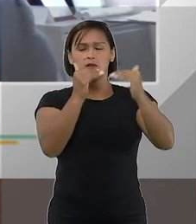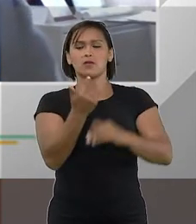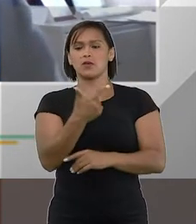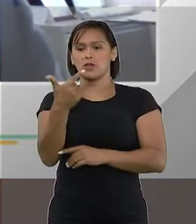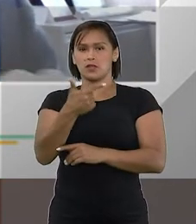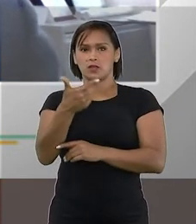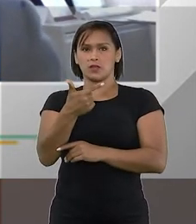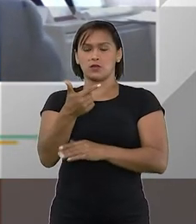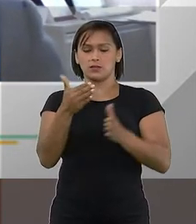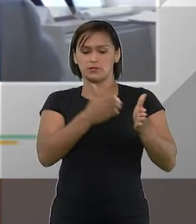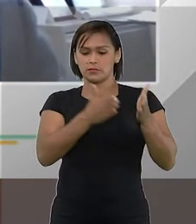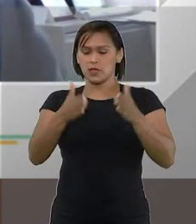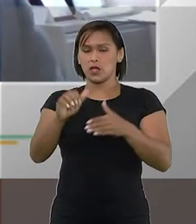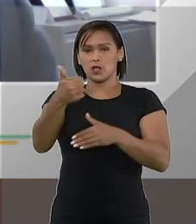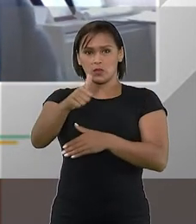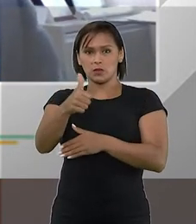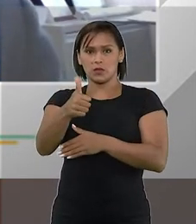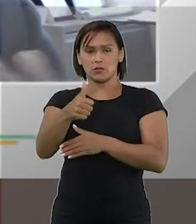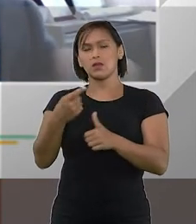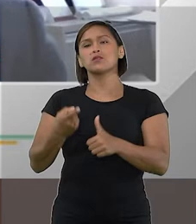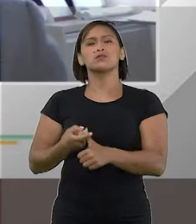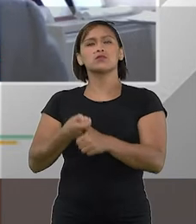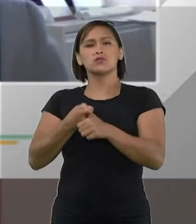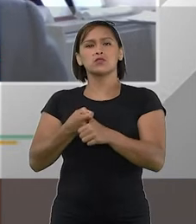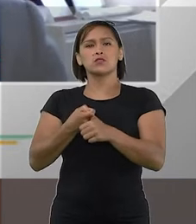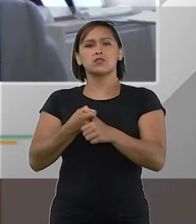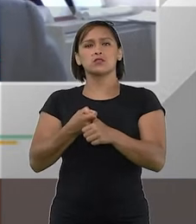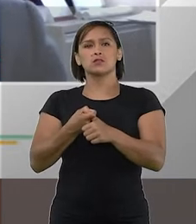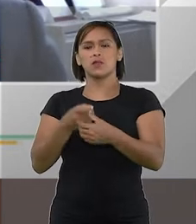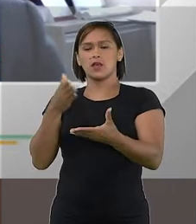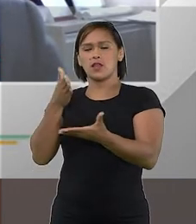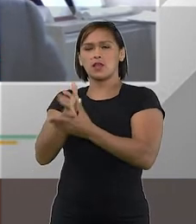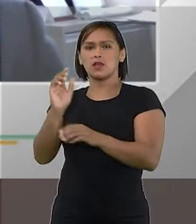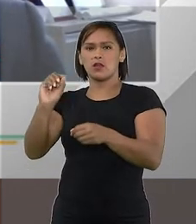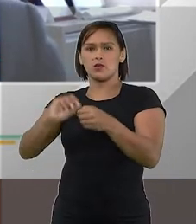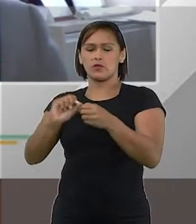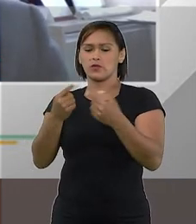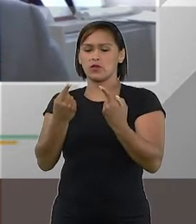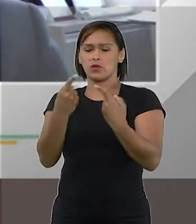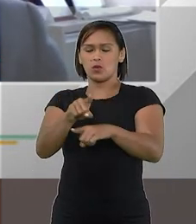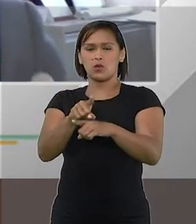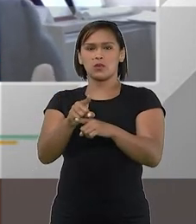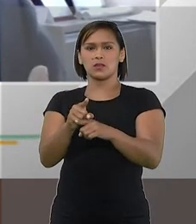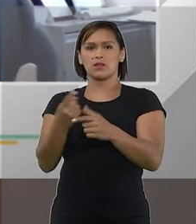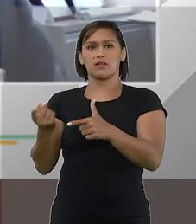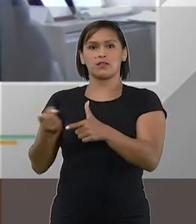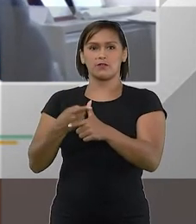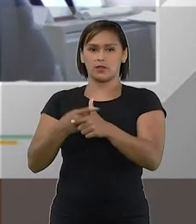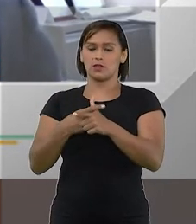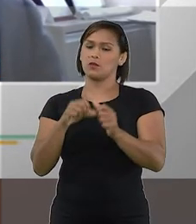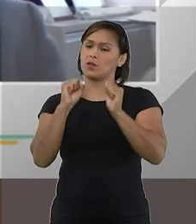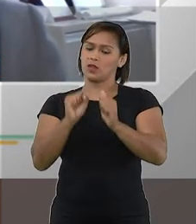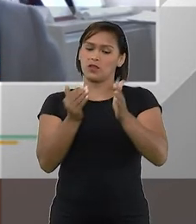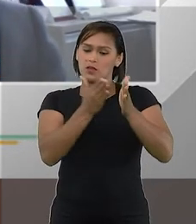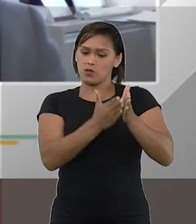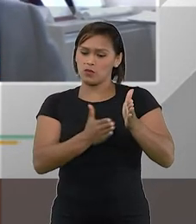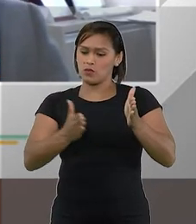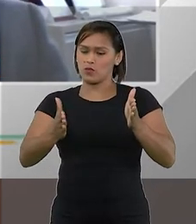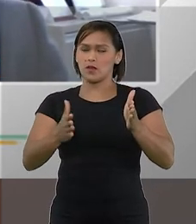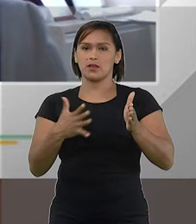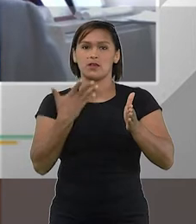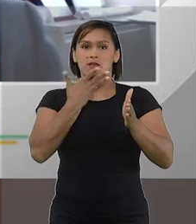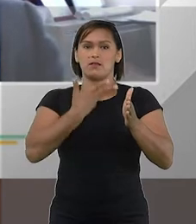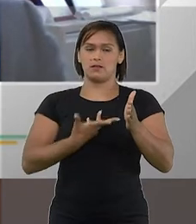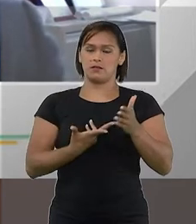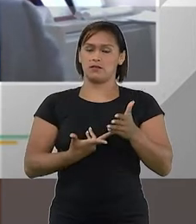momentos. No primeiro momento, suspendendo as execuções contra aquela devedora, para que ela tenha um espaço de